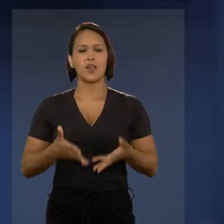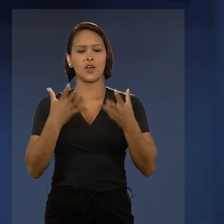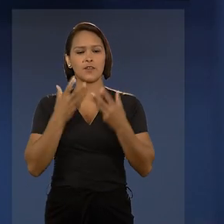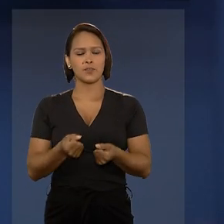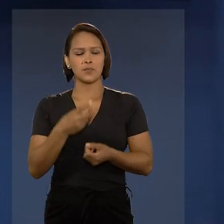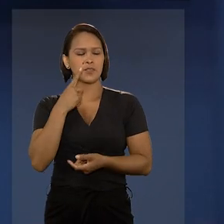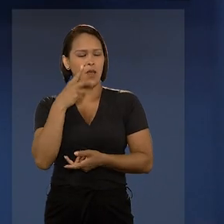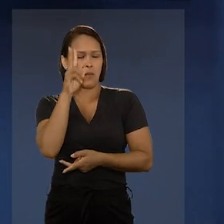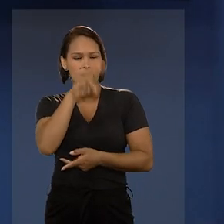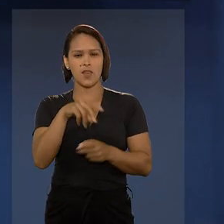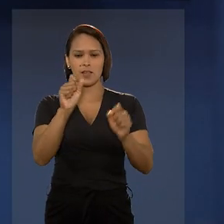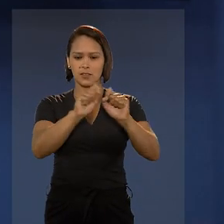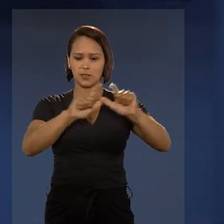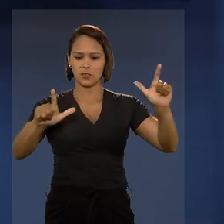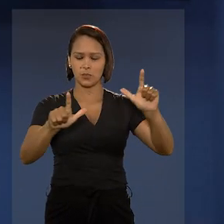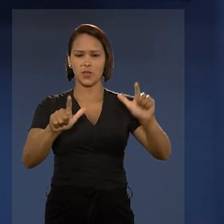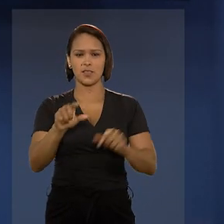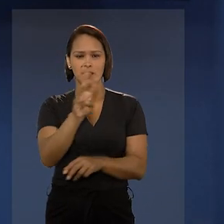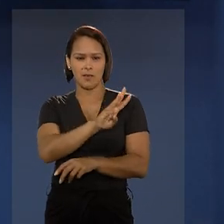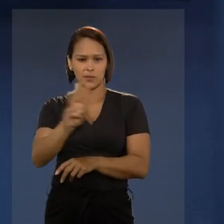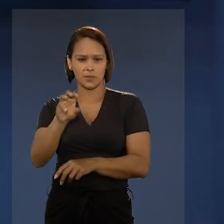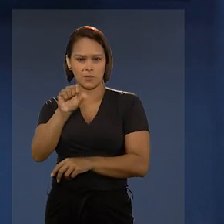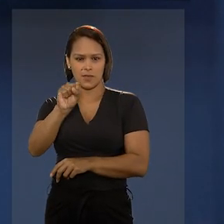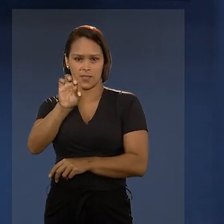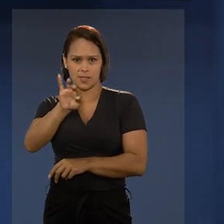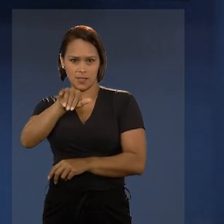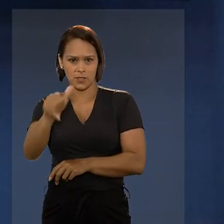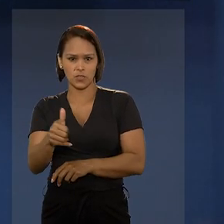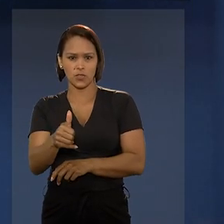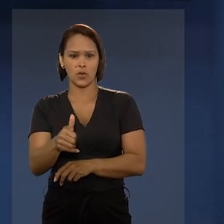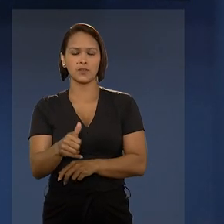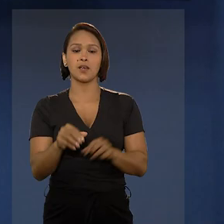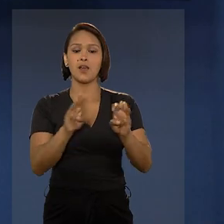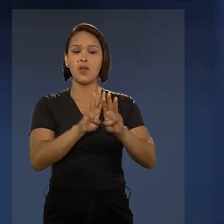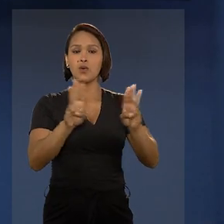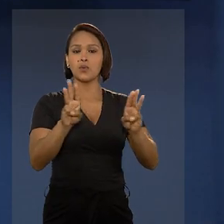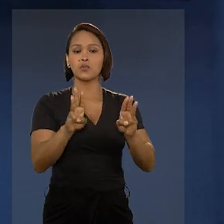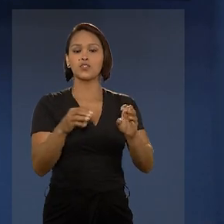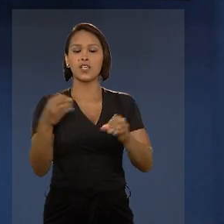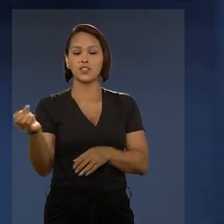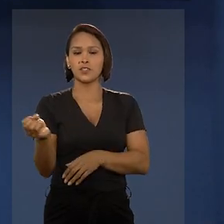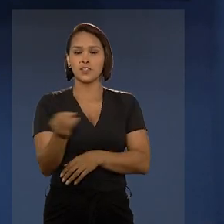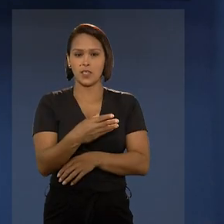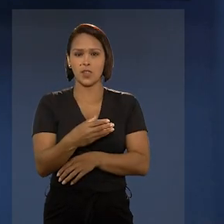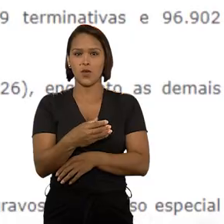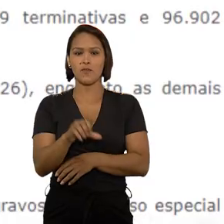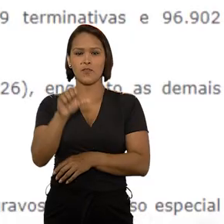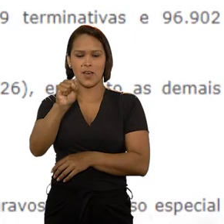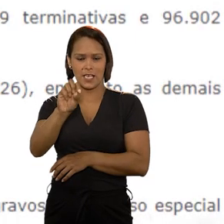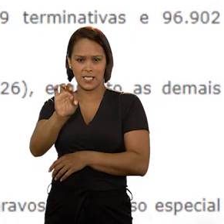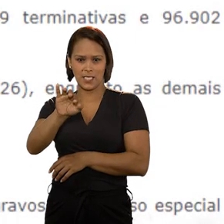Agora vamos dar uma olhadinha no portal do Superior Tribunal de Justiça. O site atualizou que STJ